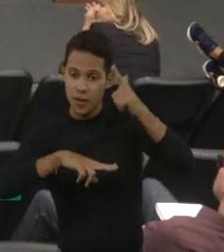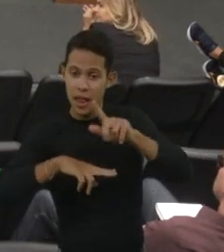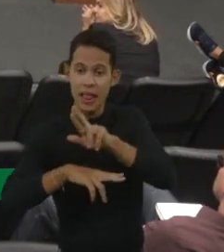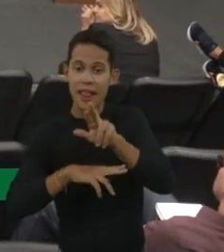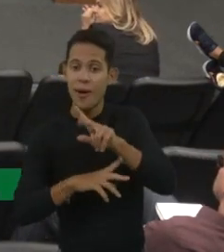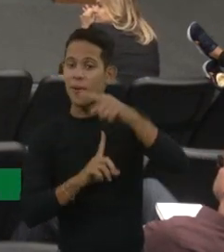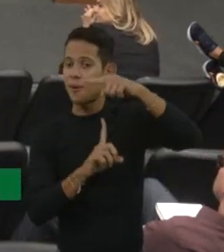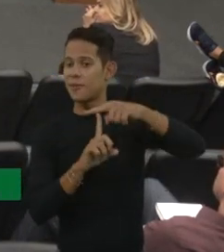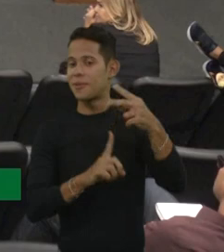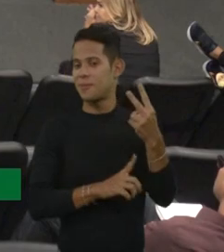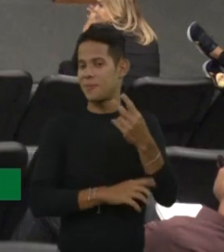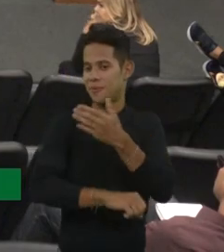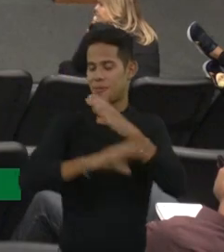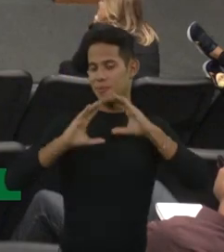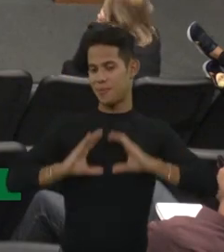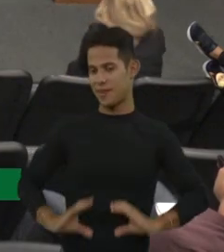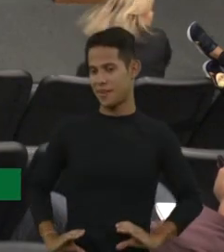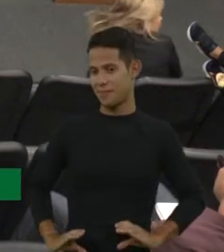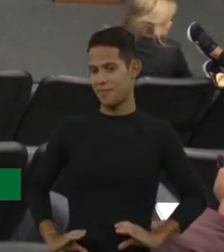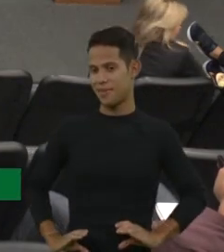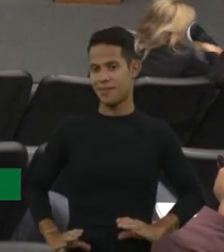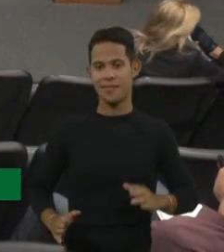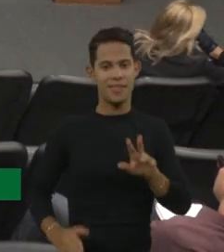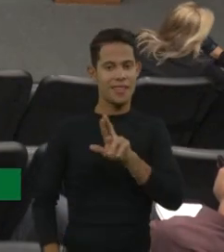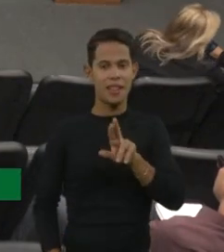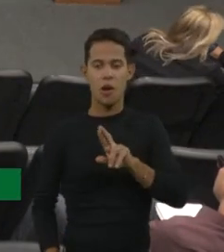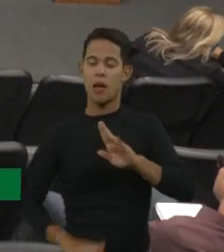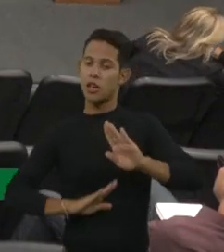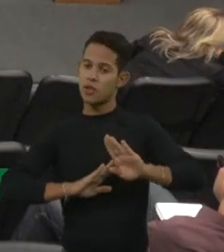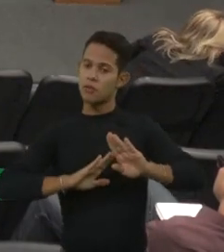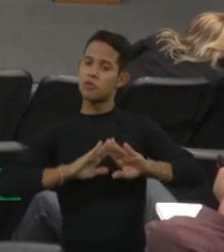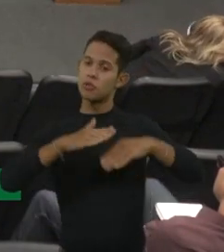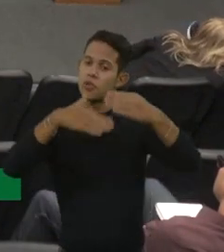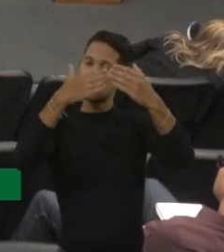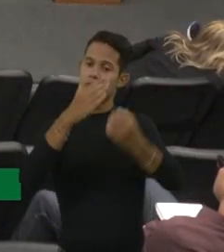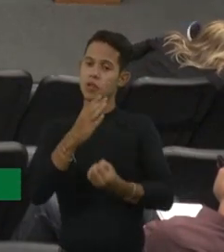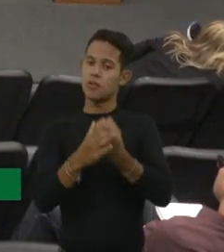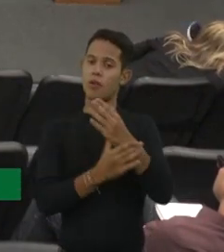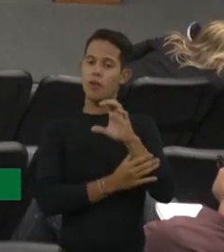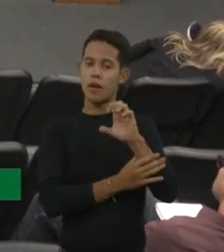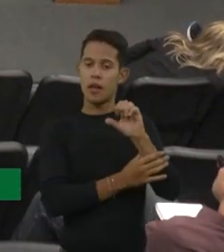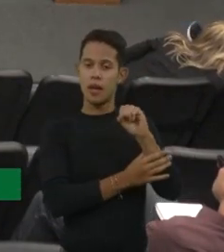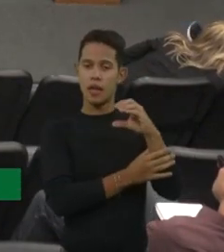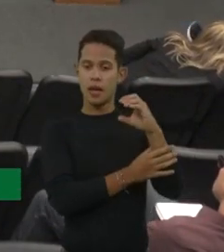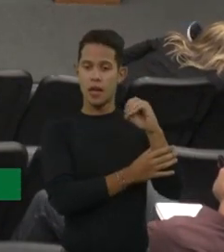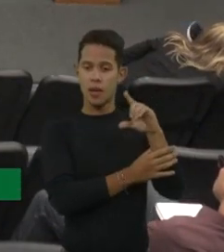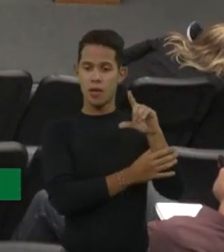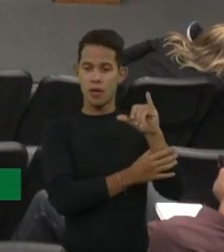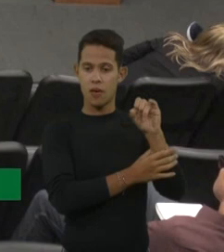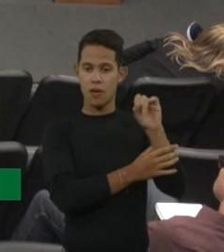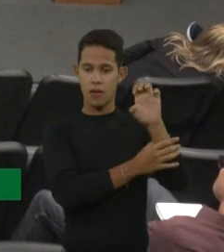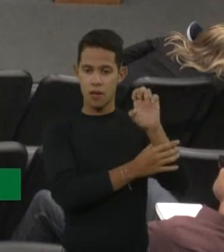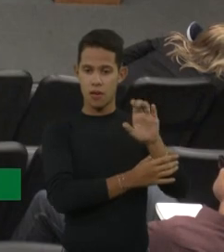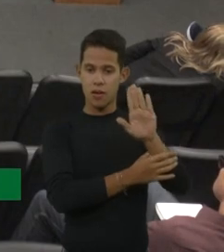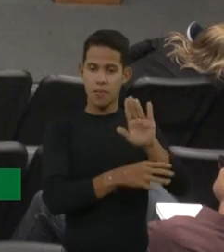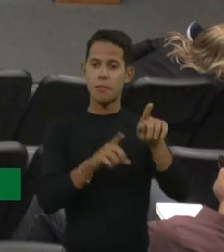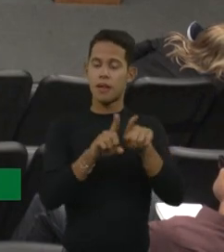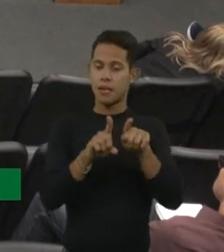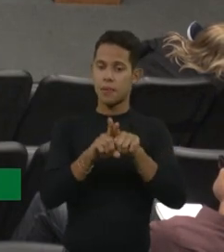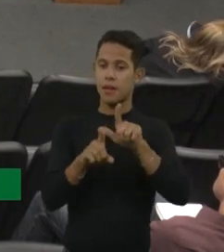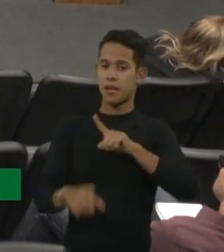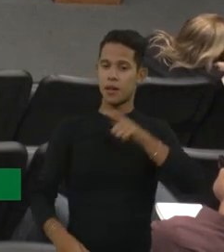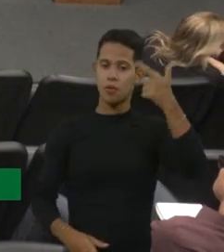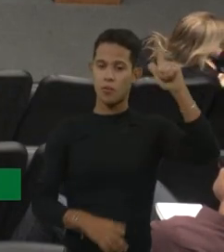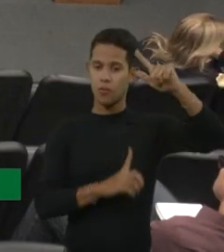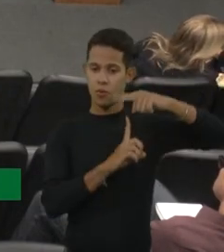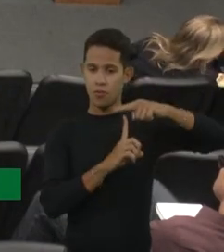a gente vê nessas crianças? Que elas desenvolvem escoliose, mas muito mais precoce, desenvolvem uma cifose importante. Então, a gente está